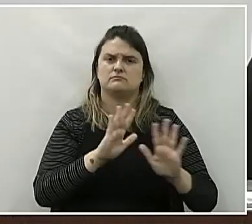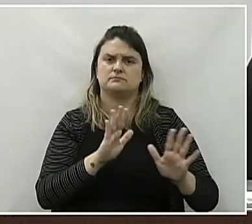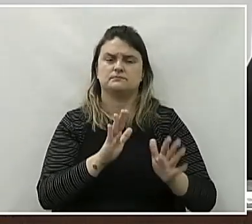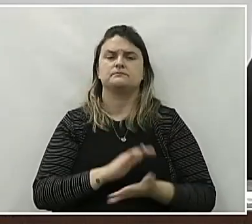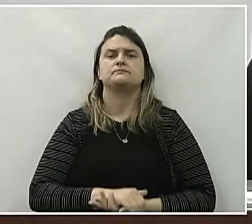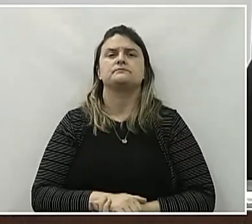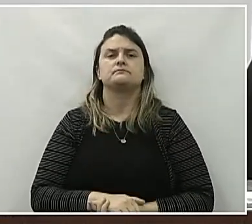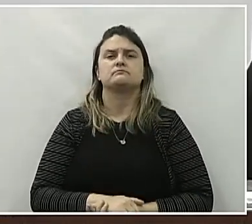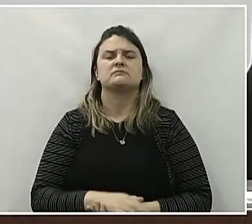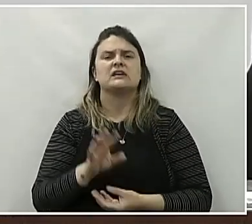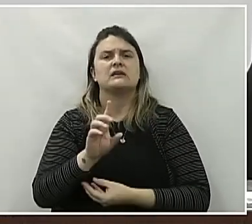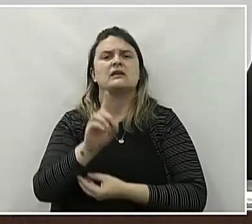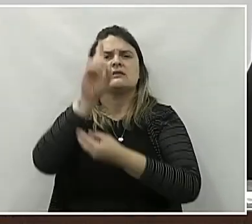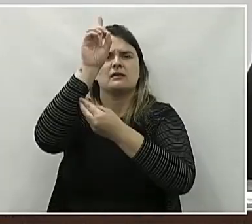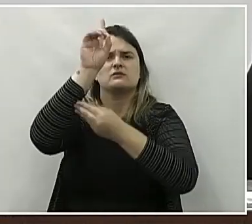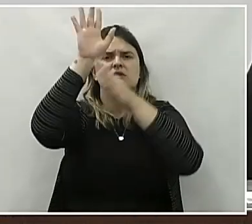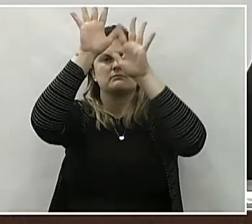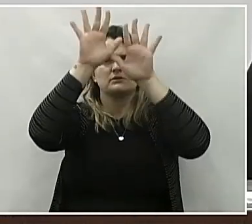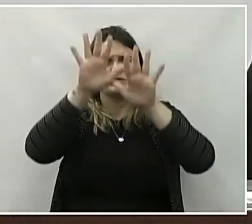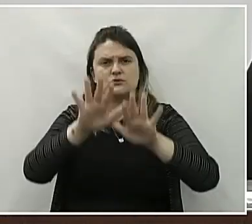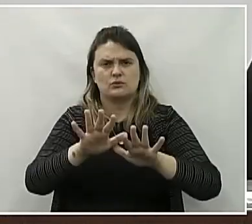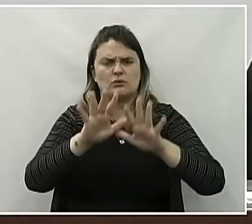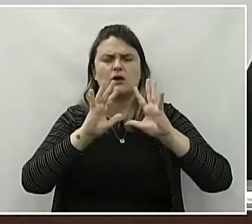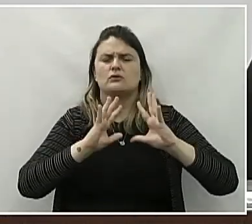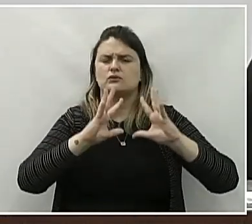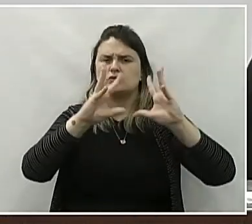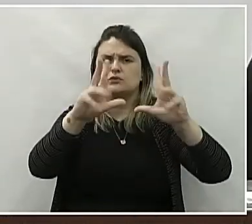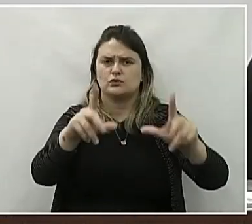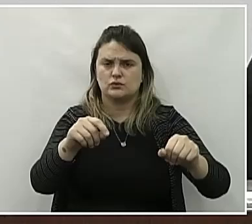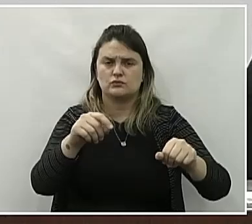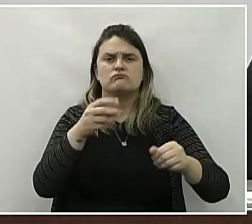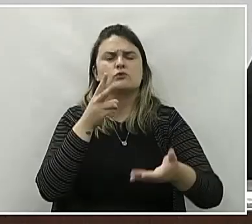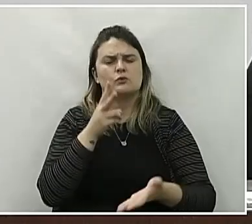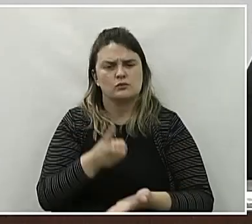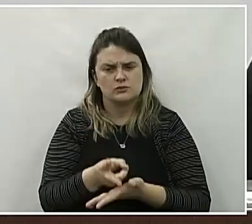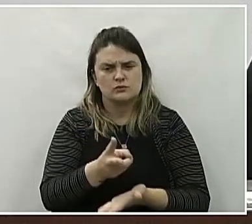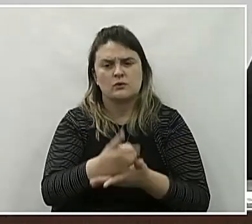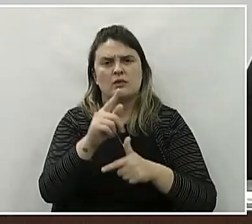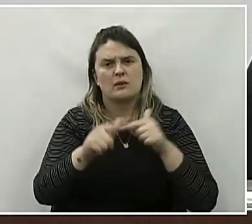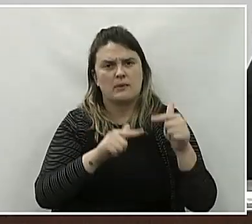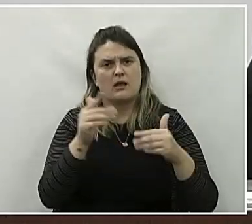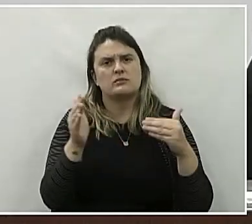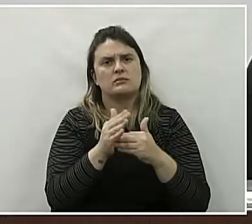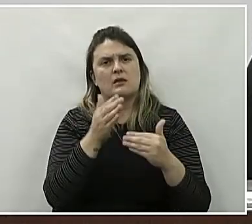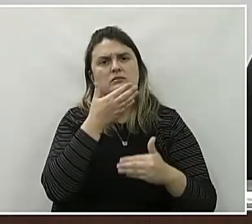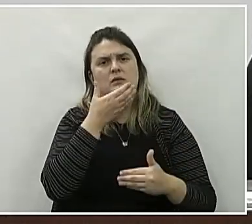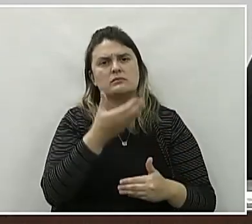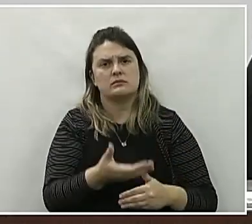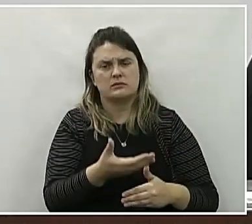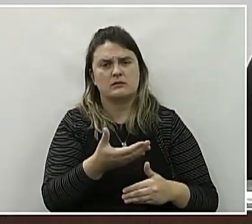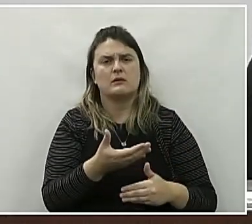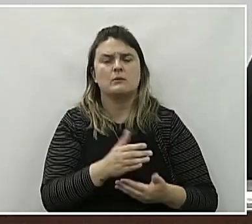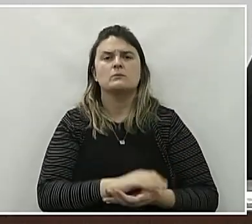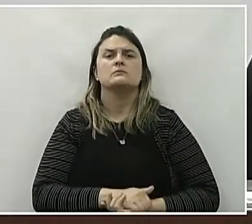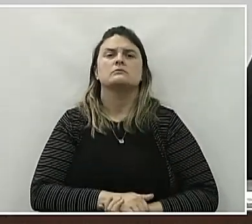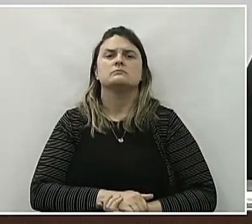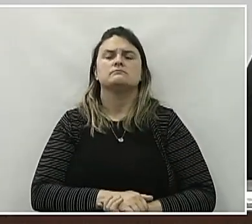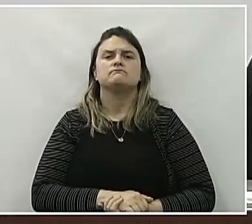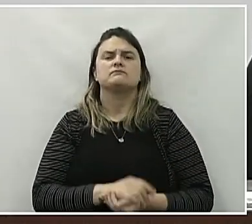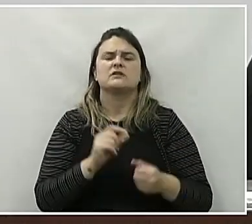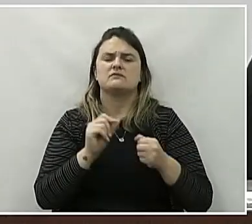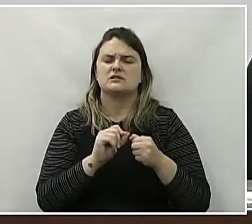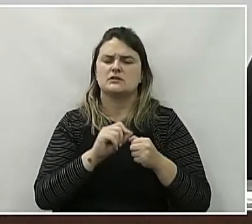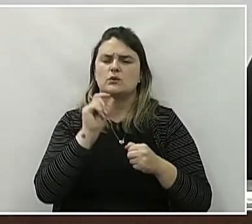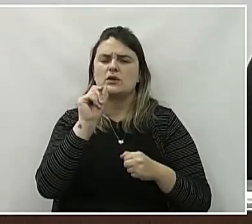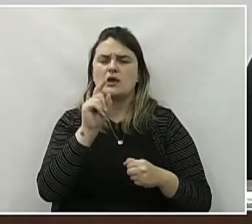Então, que Deus abençoe a todos nós, nós vamos continuar aí até esse final de mandato, fazendo